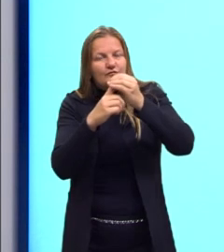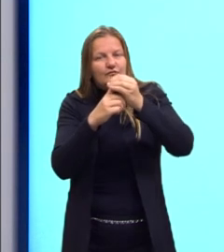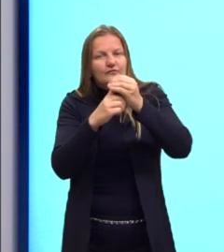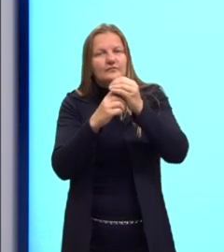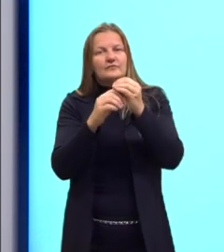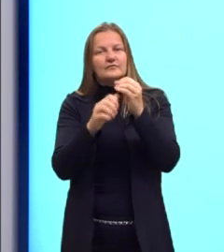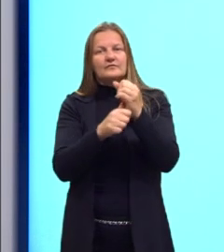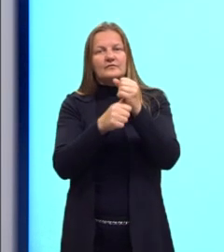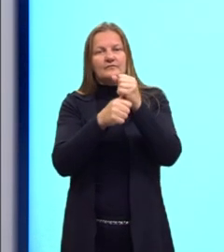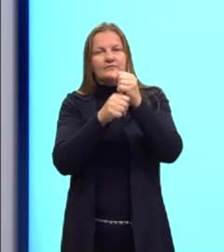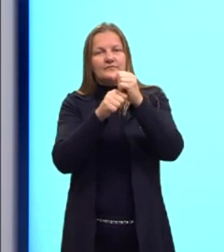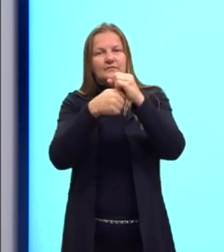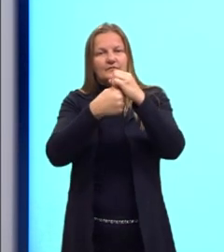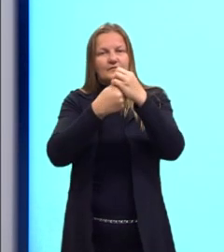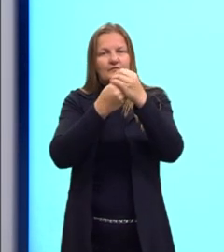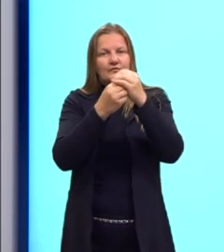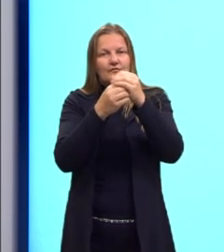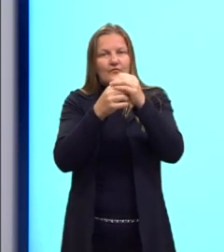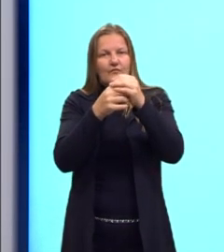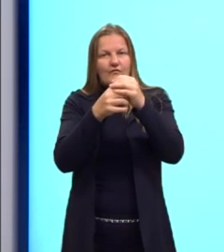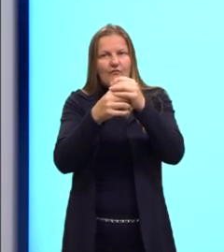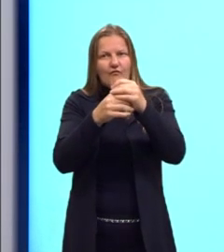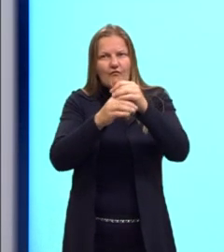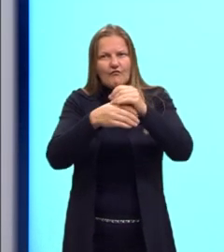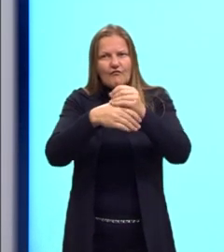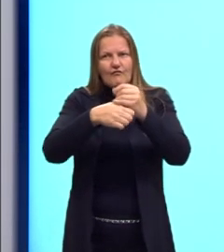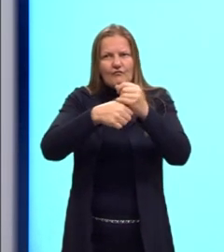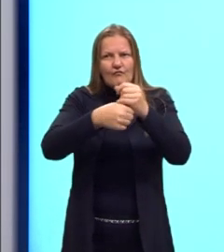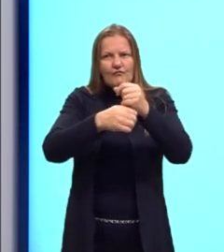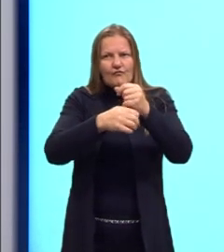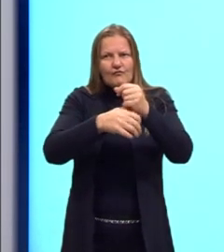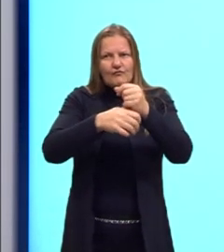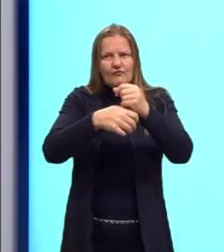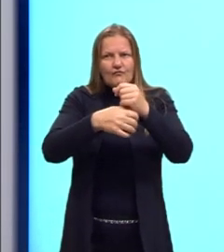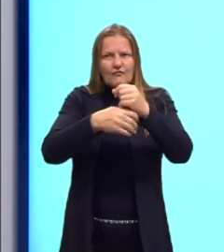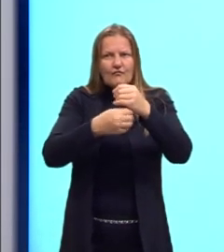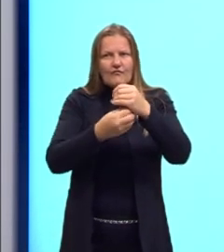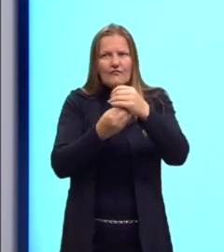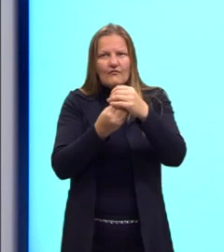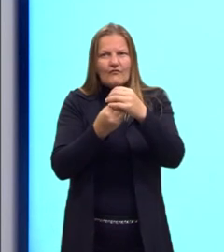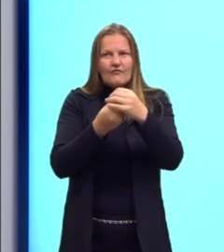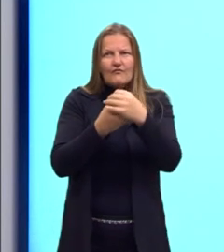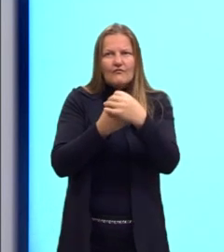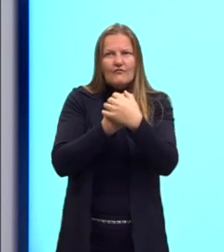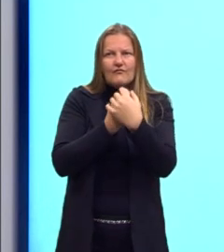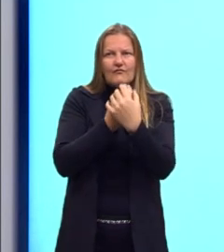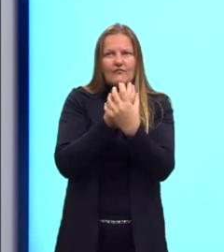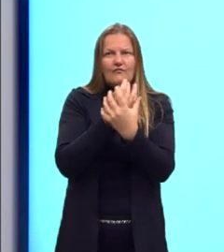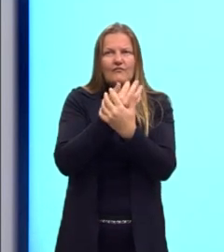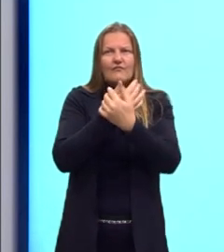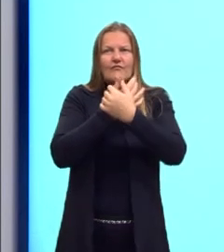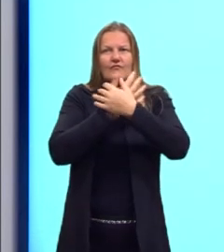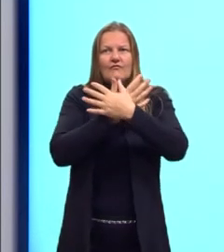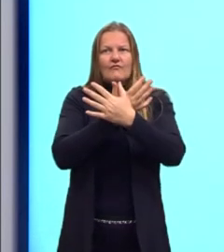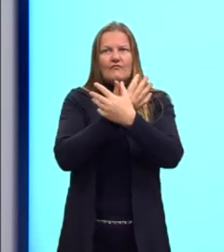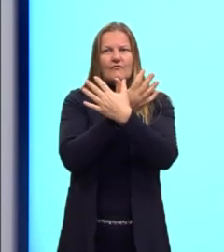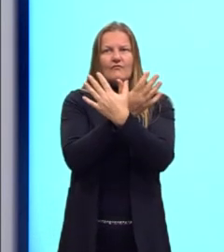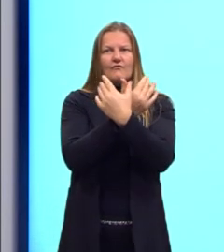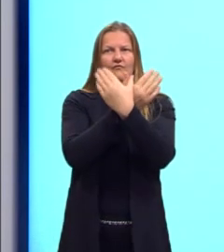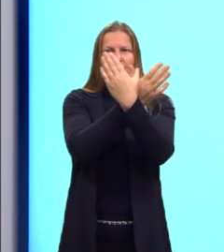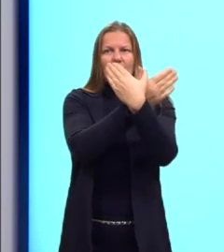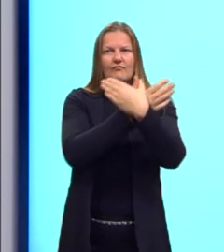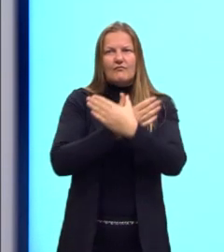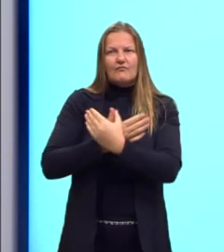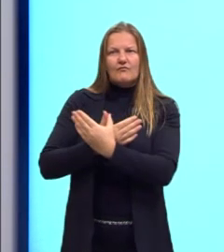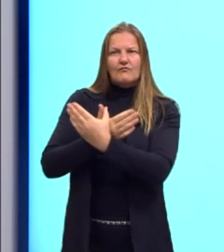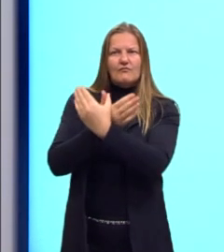transforma em crisálida, a crisálida, então, se transforma em borboleta, assim, então, se desenvolve